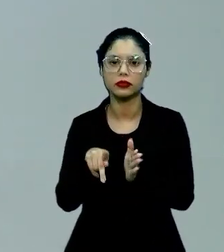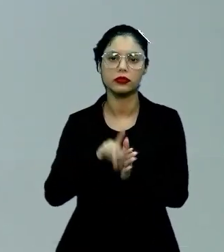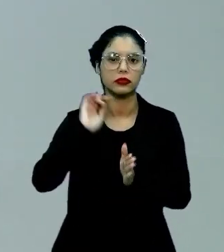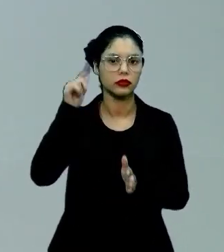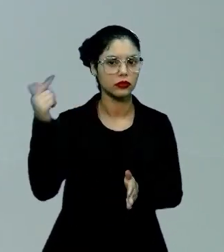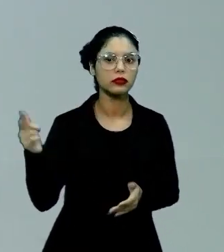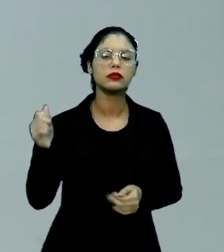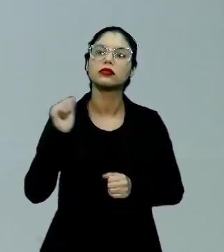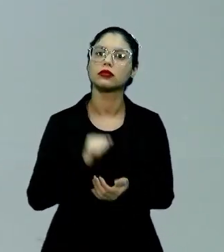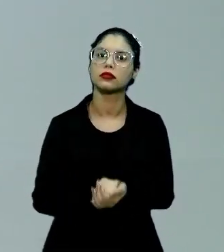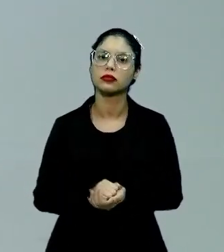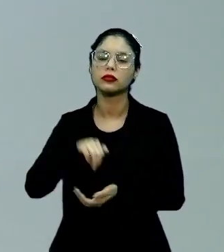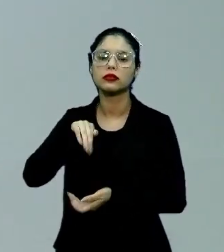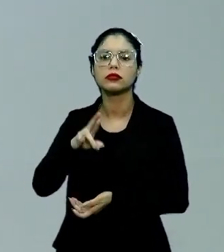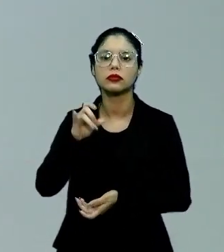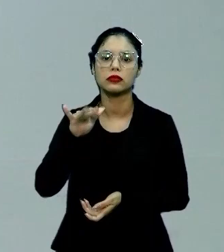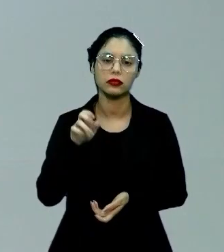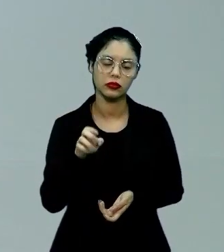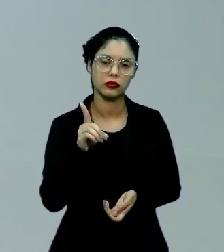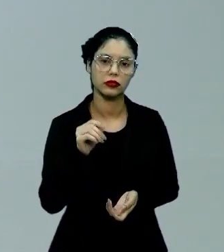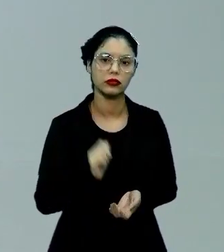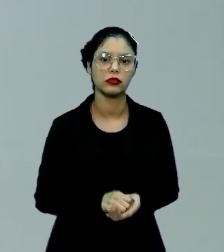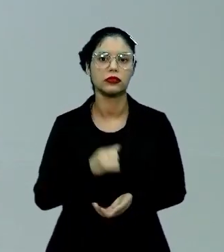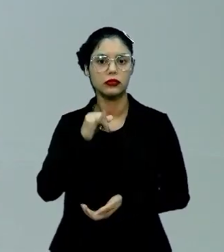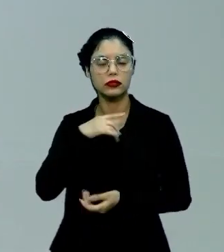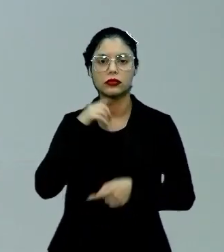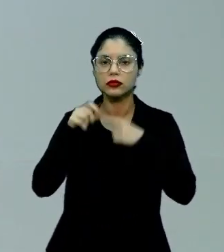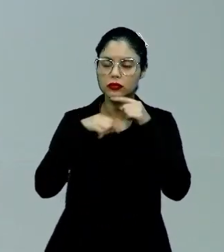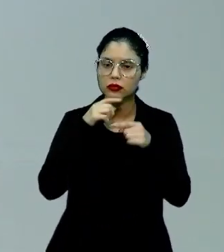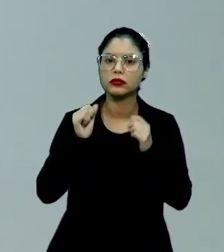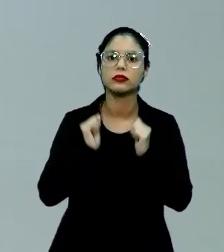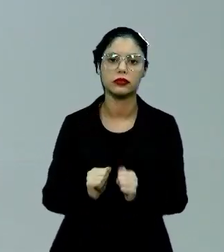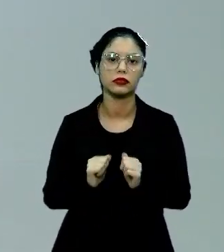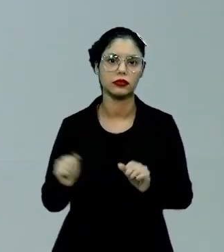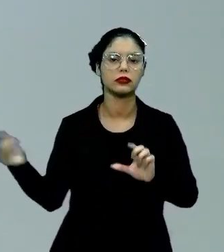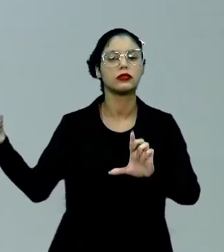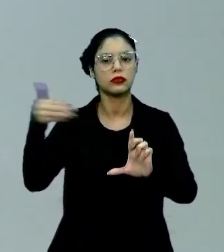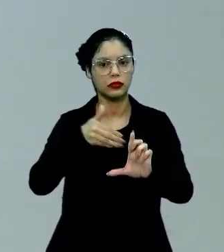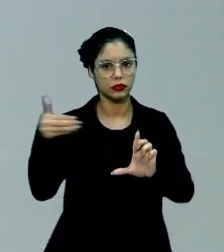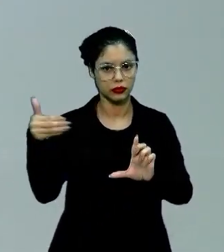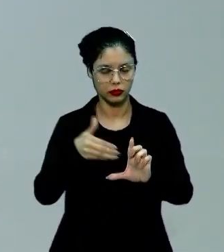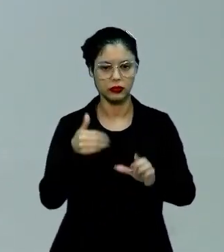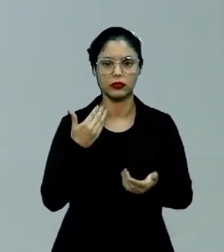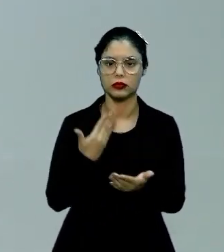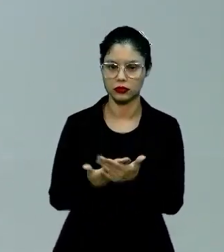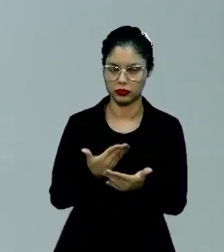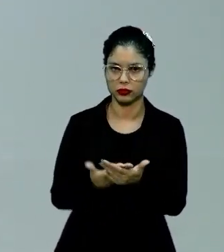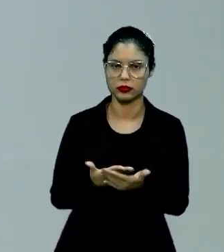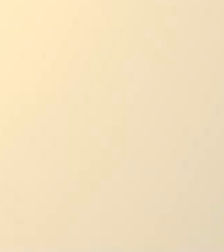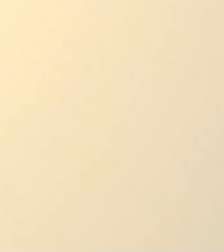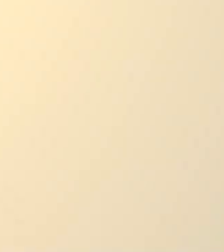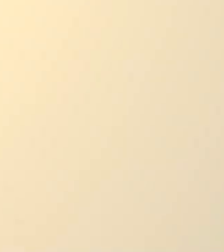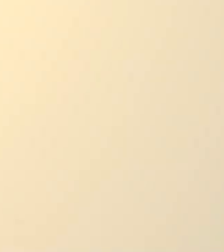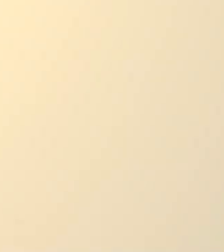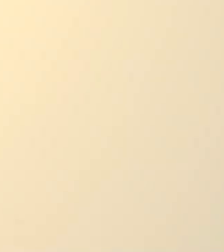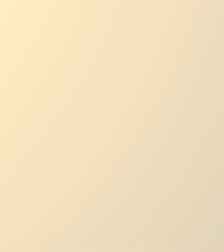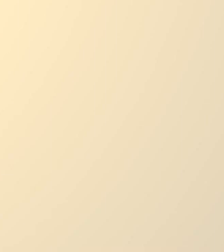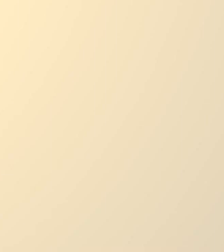de outras obras de Machado de Assis. Se você tiver dúvida você pode acessar essa aula na nossa plataforma. não.